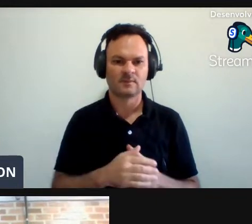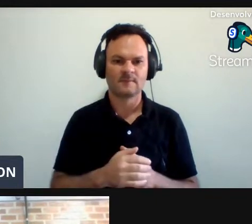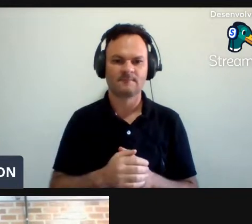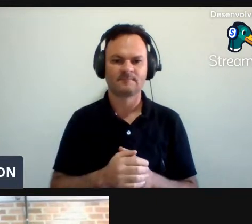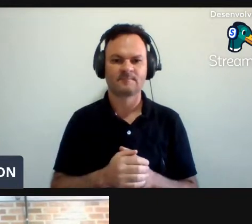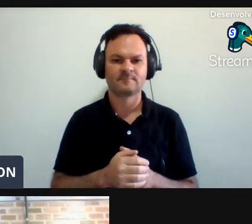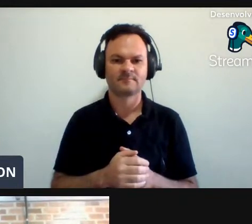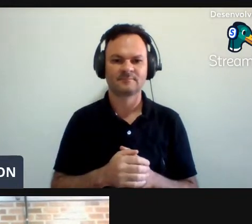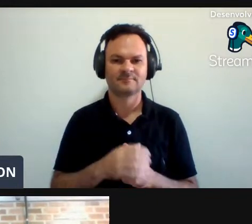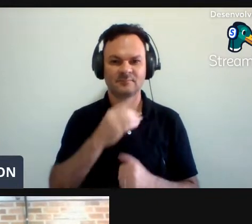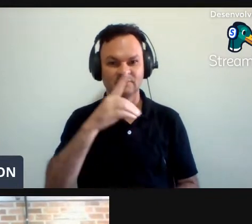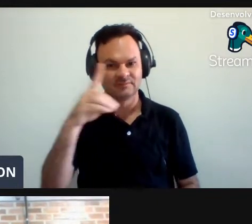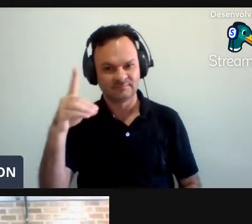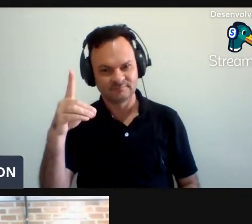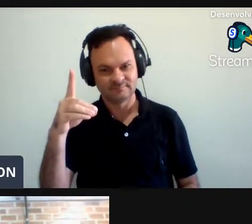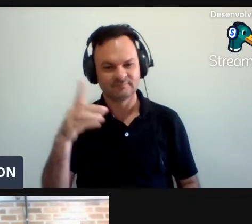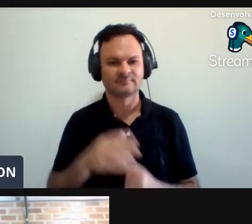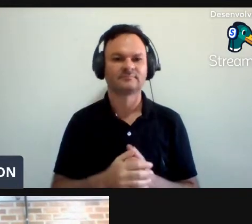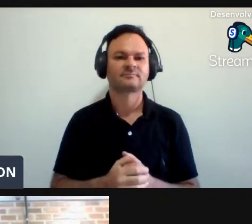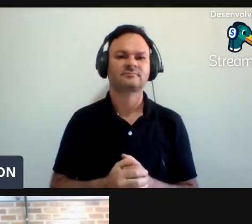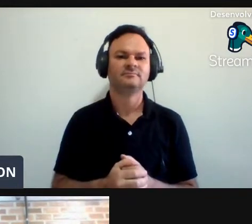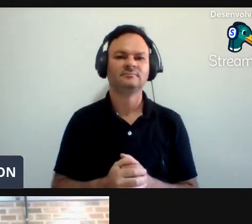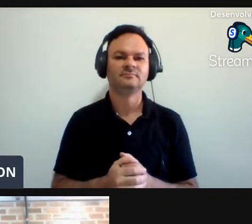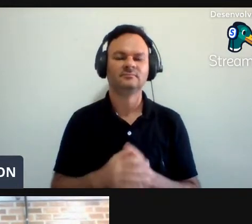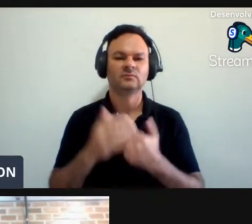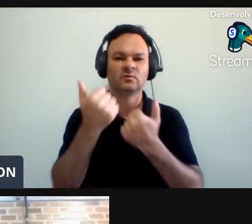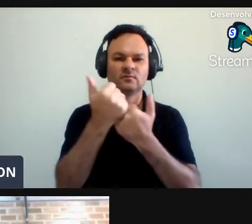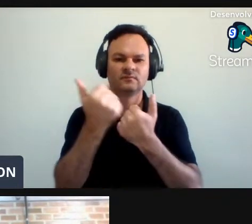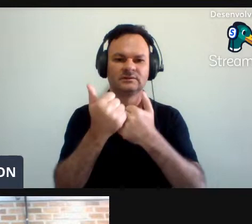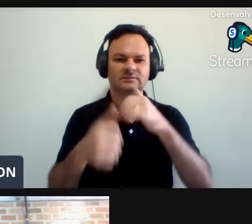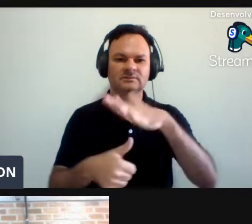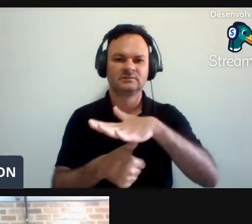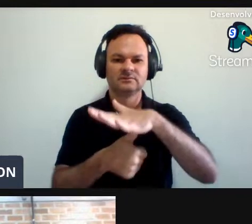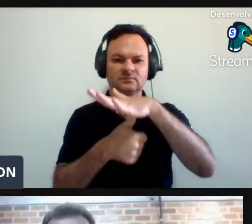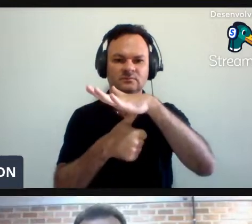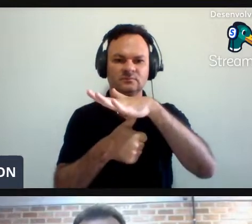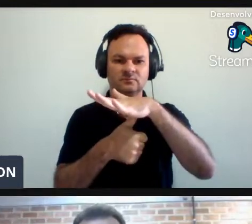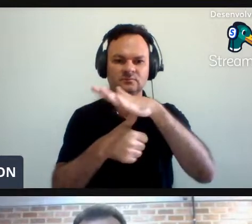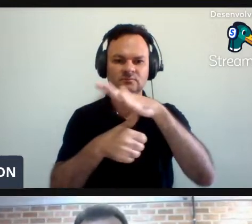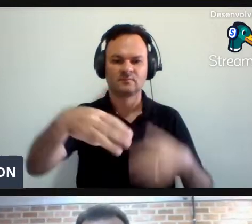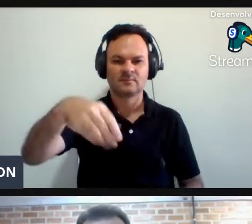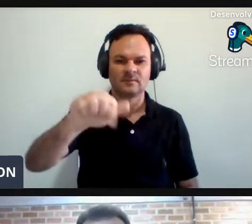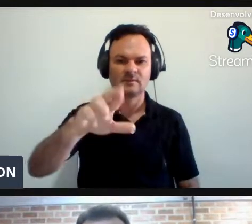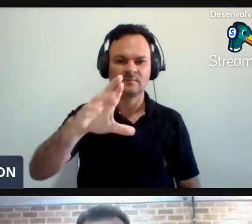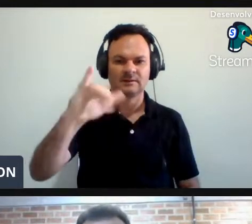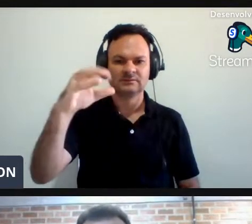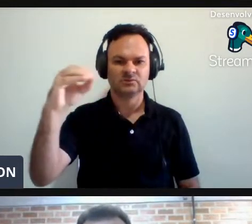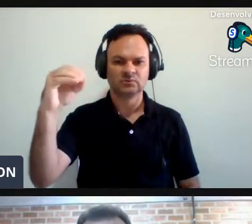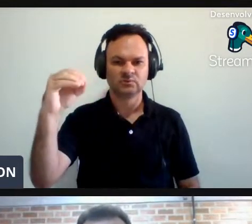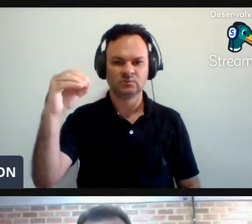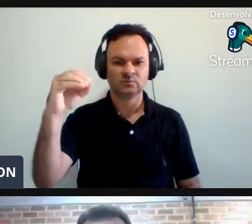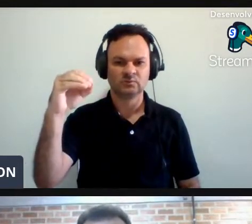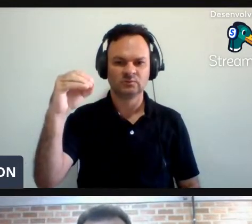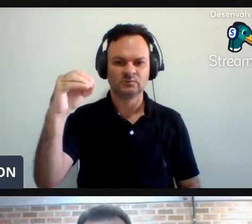Bom dia. O vice-reitor, professor Márcio Farias de Moura.